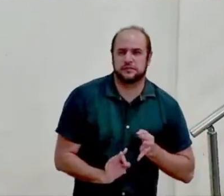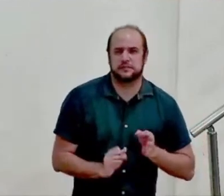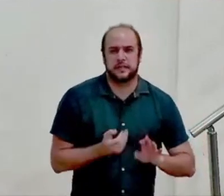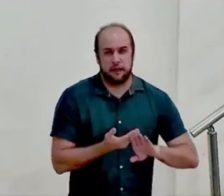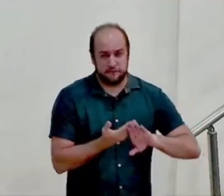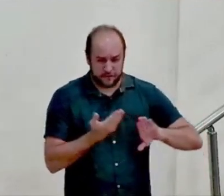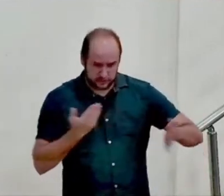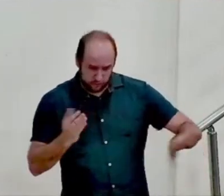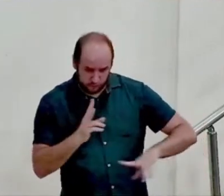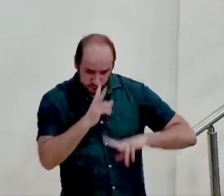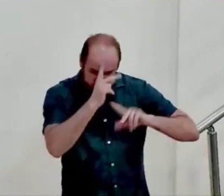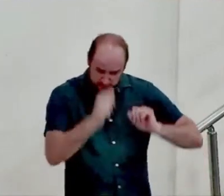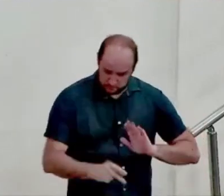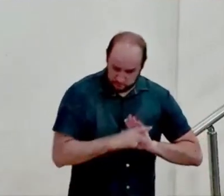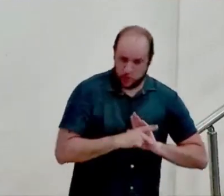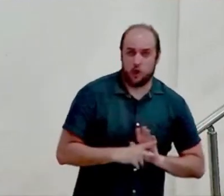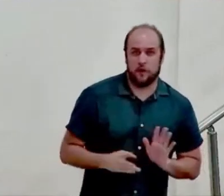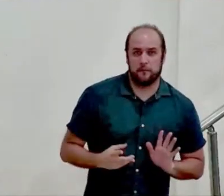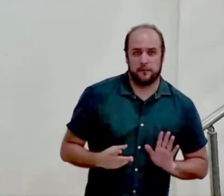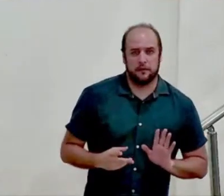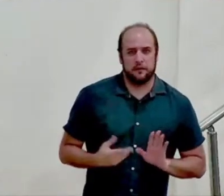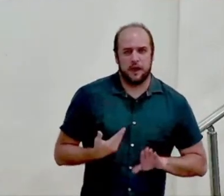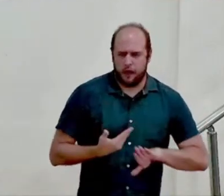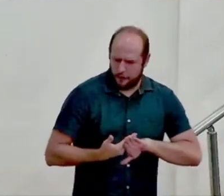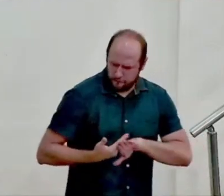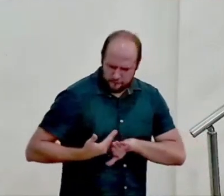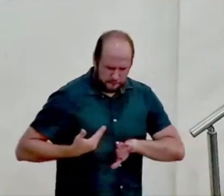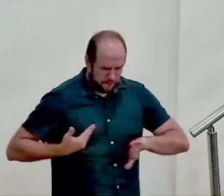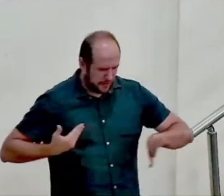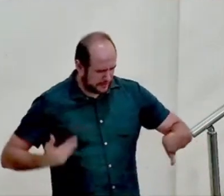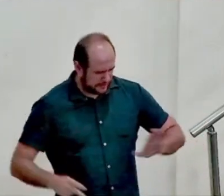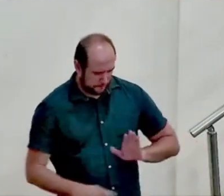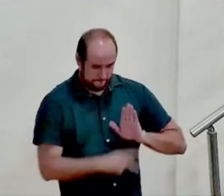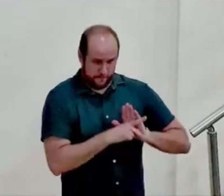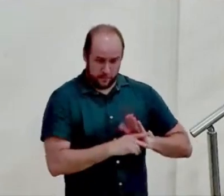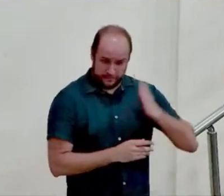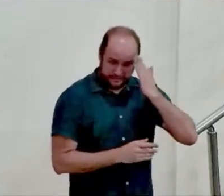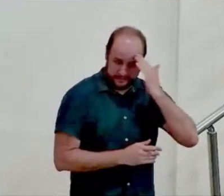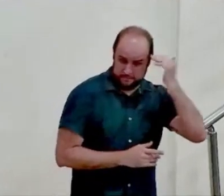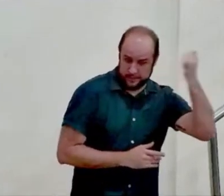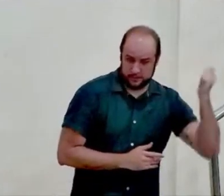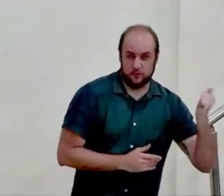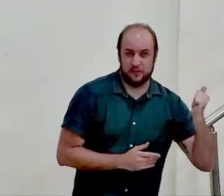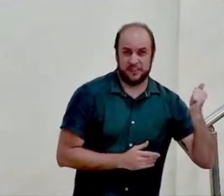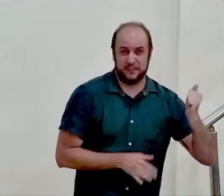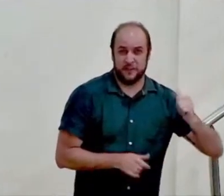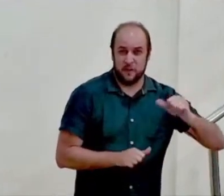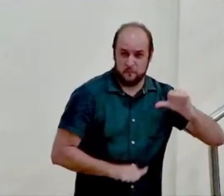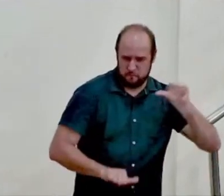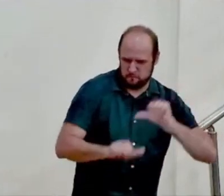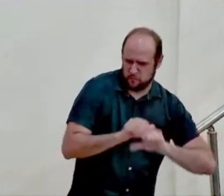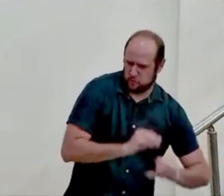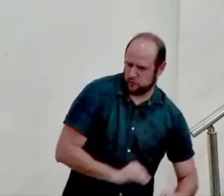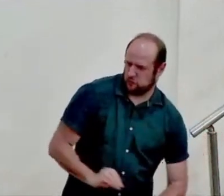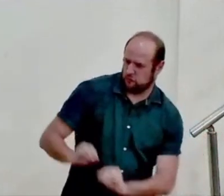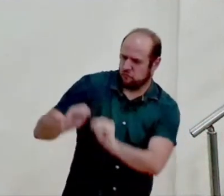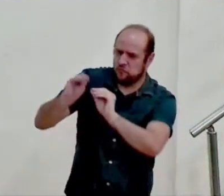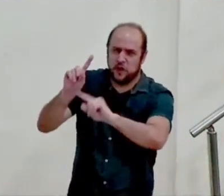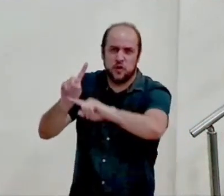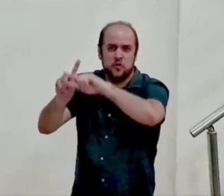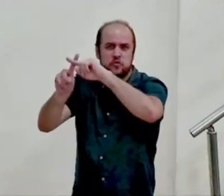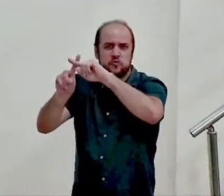própria força ele pretende afastá-lo da sua própria sabedoria e levá-lo até a cruz do Senhor Jesus